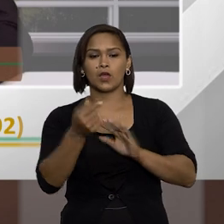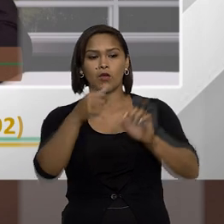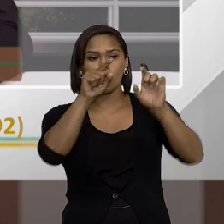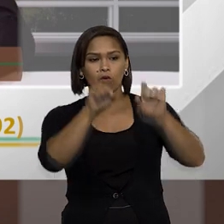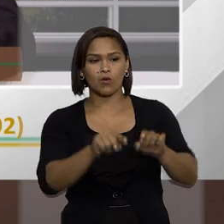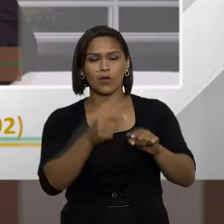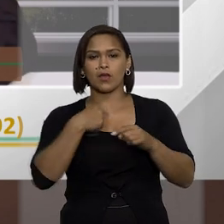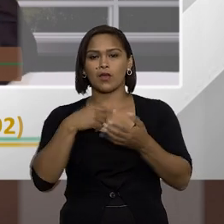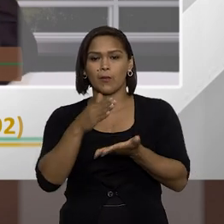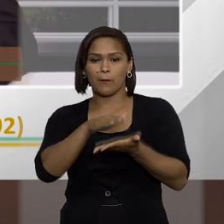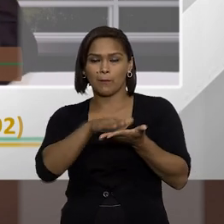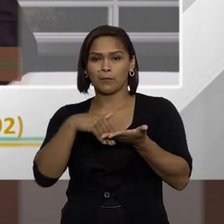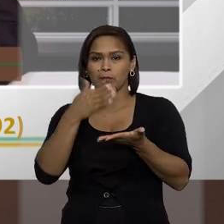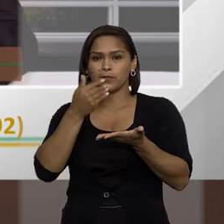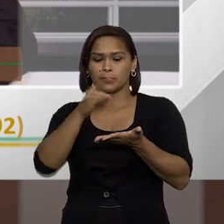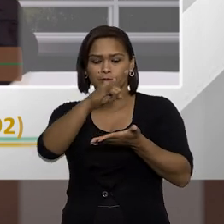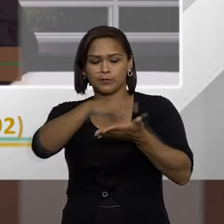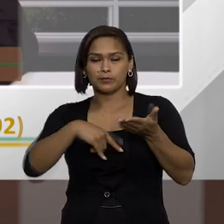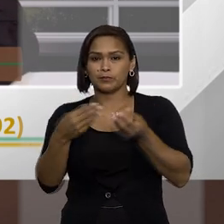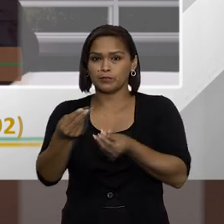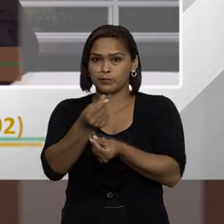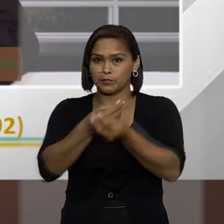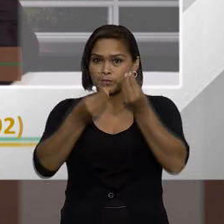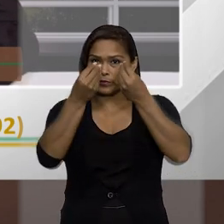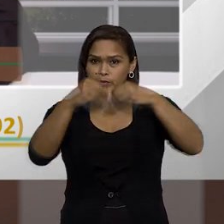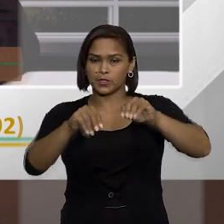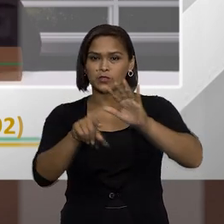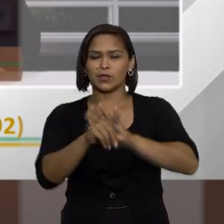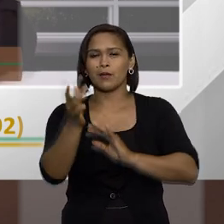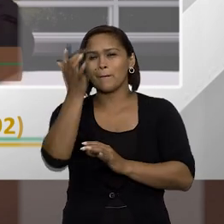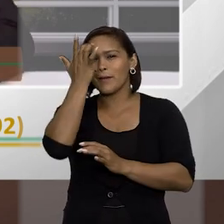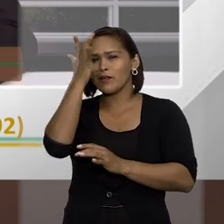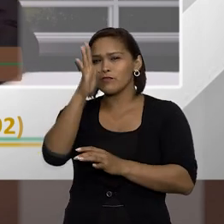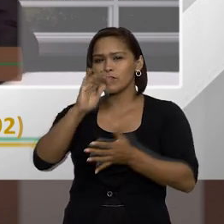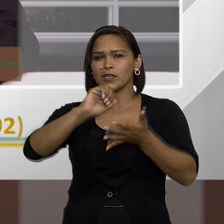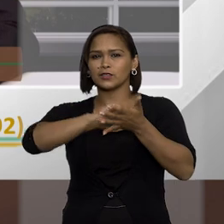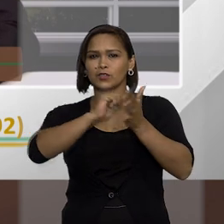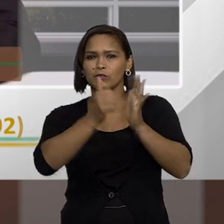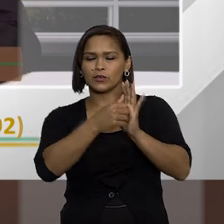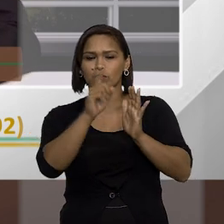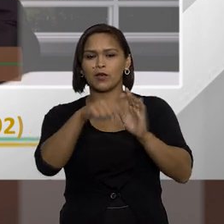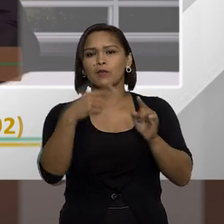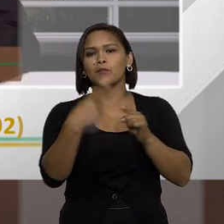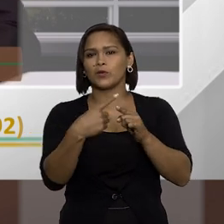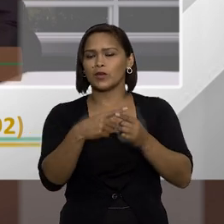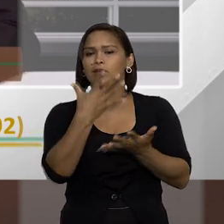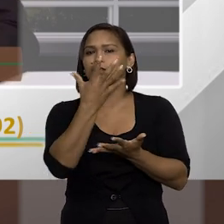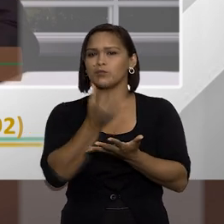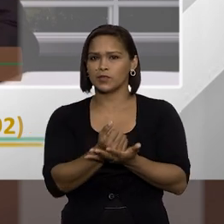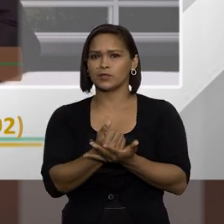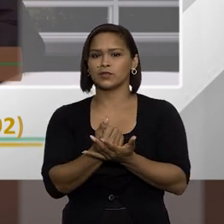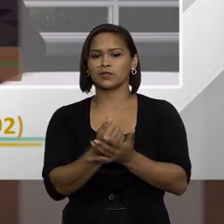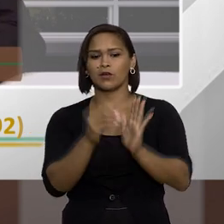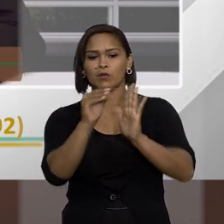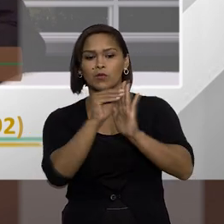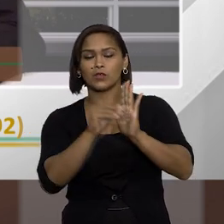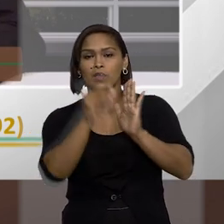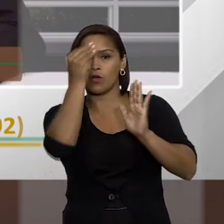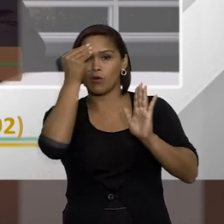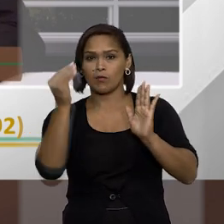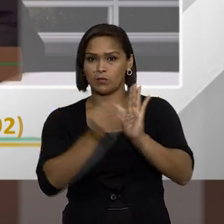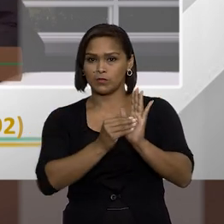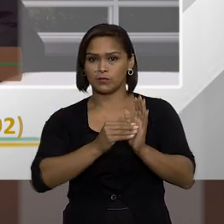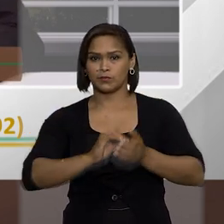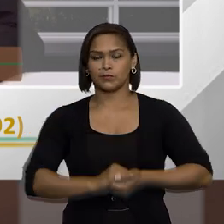o elemento subjetivo é um requisito. O prejuízo ao erário, ele é um pouco mais fácil ser configurado, porque ele também admite uma modalidade